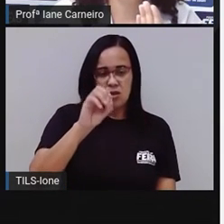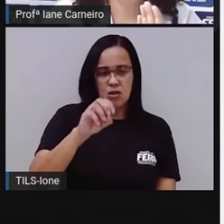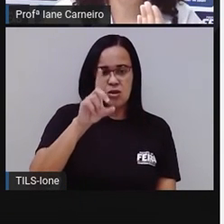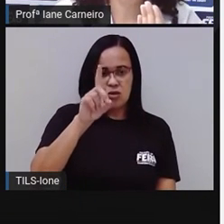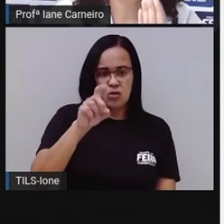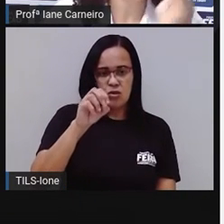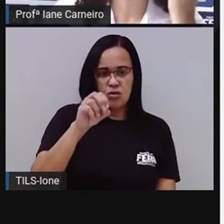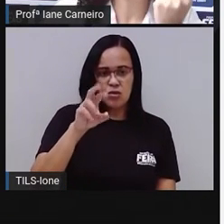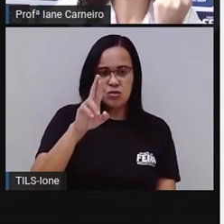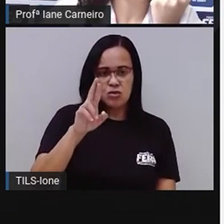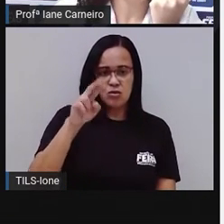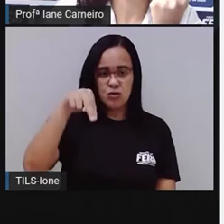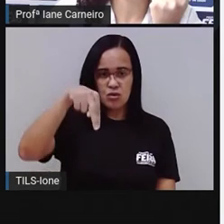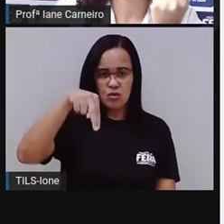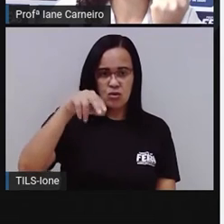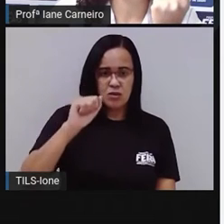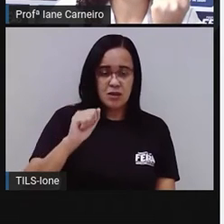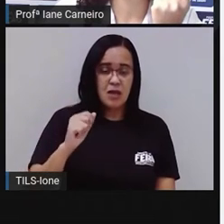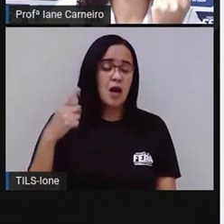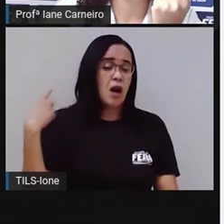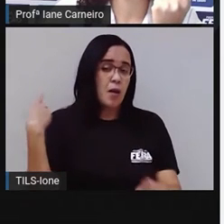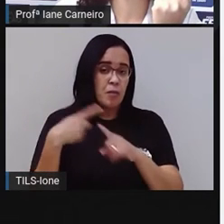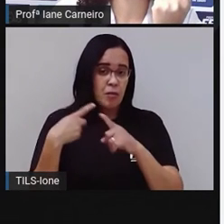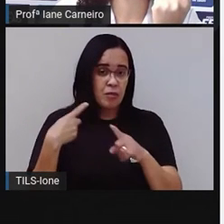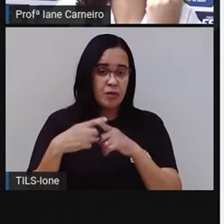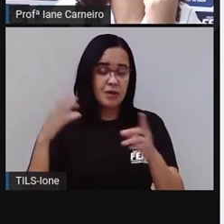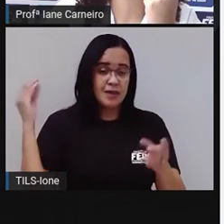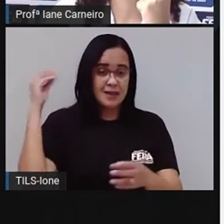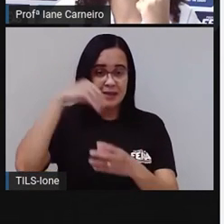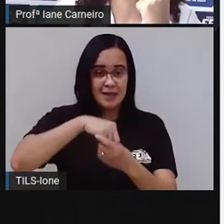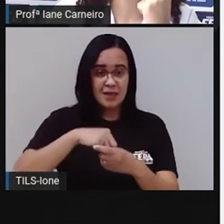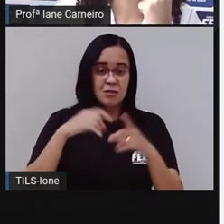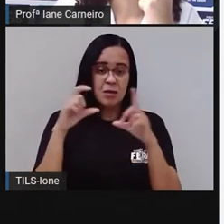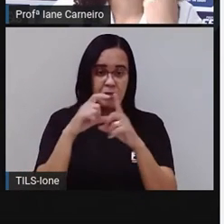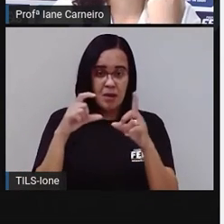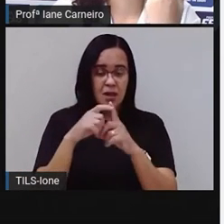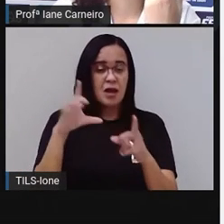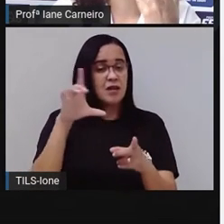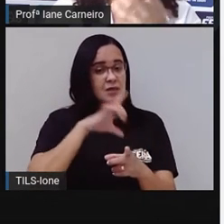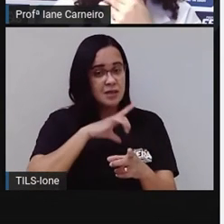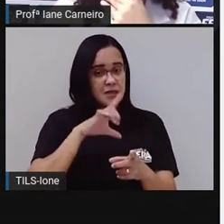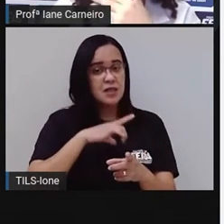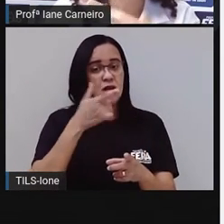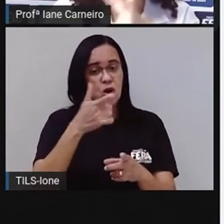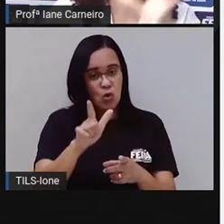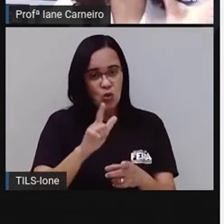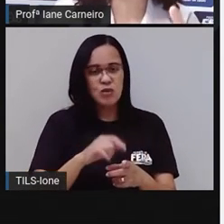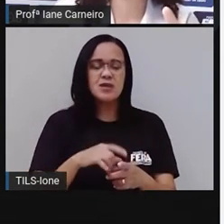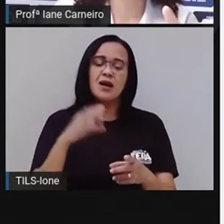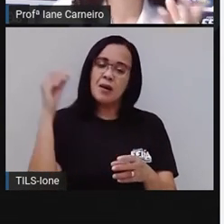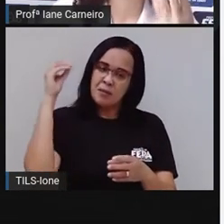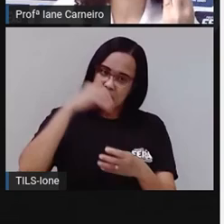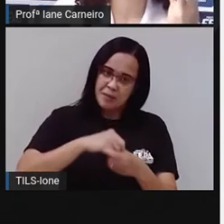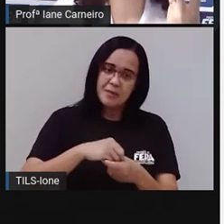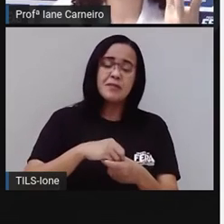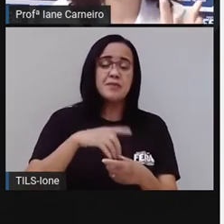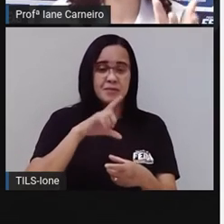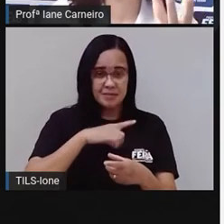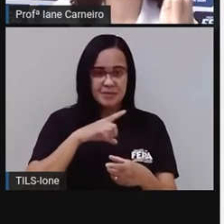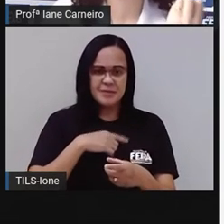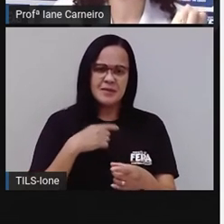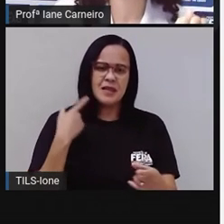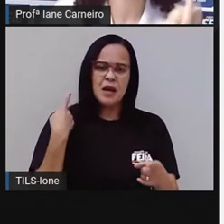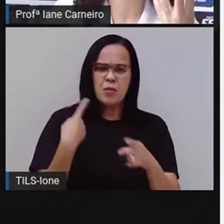vinho tem uma palavra, tem a palavra, vinho, né? Então, a gente, na nossa língua portuguesa, tem essas